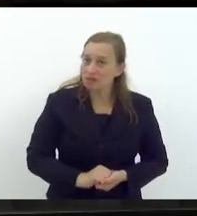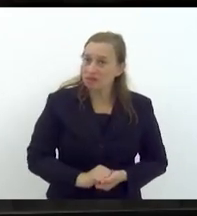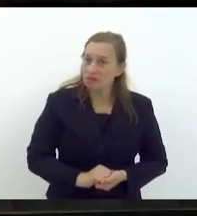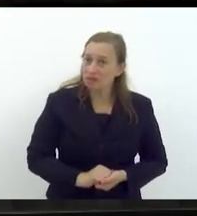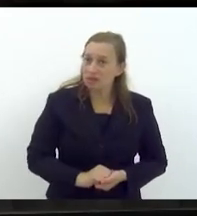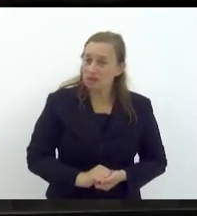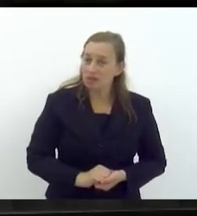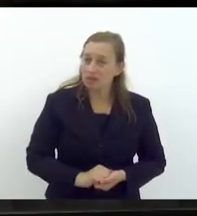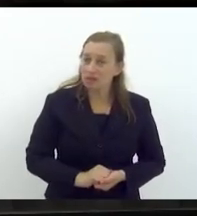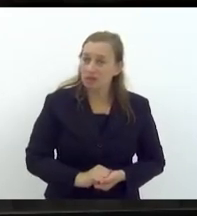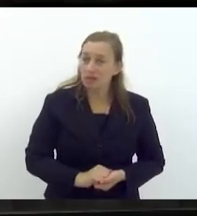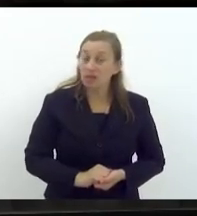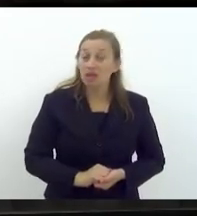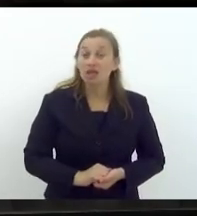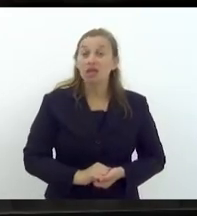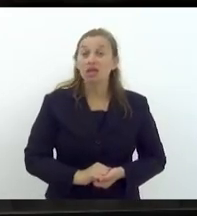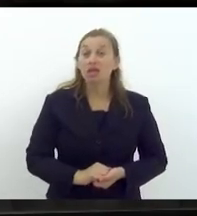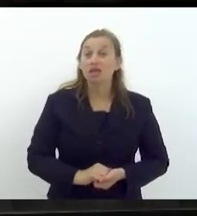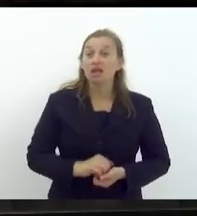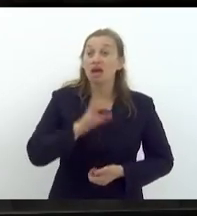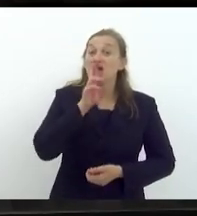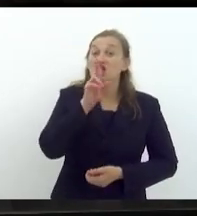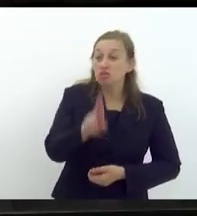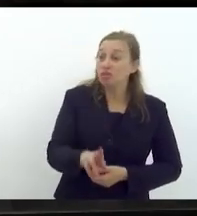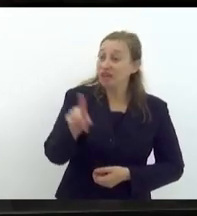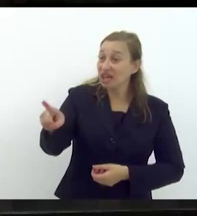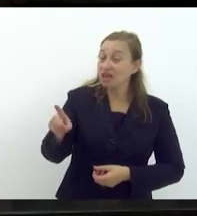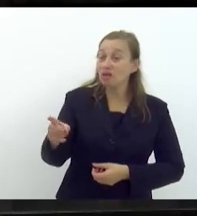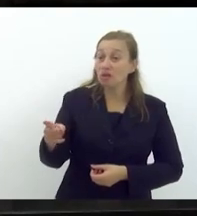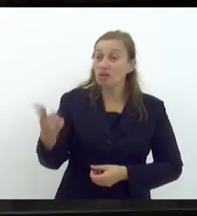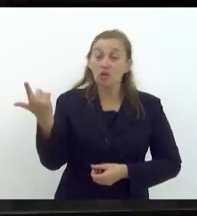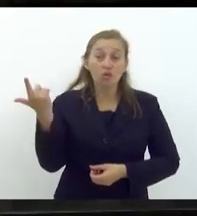é pelo menos para a gente dar um respaldo para ele, para ele se recuperar